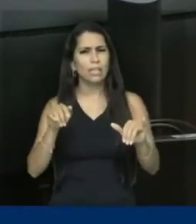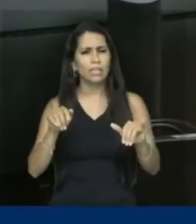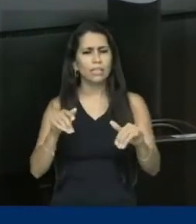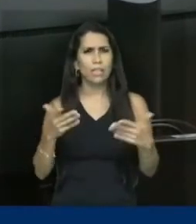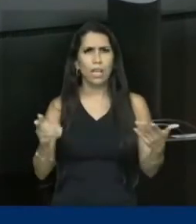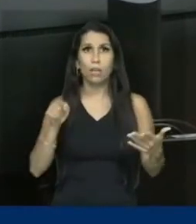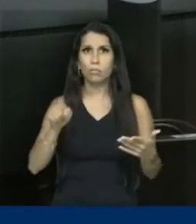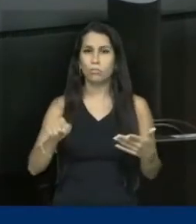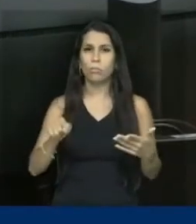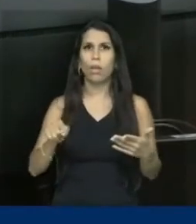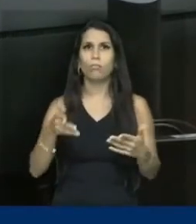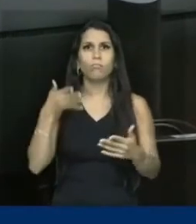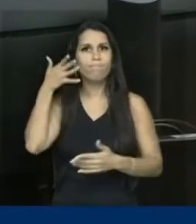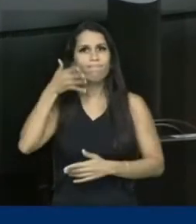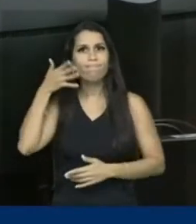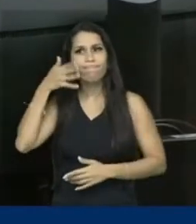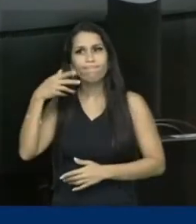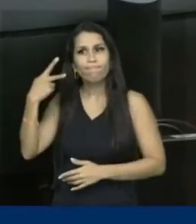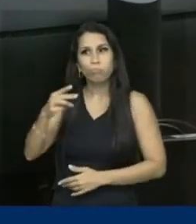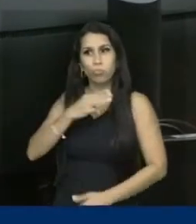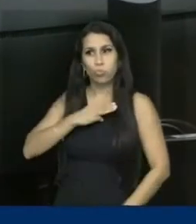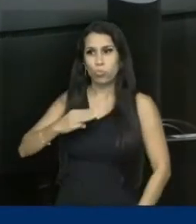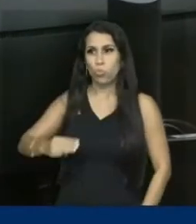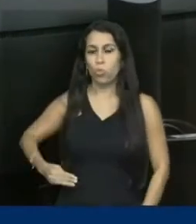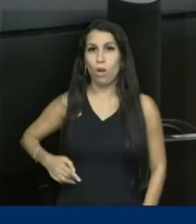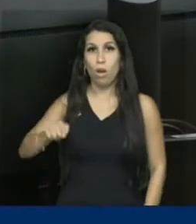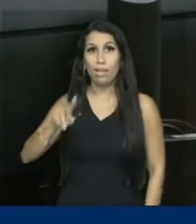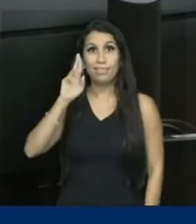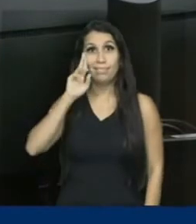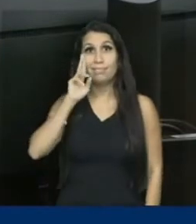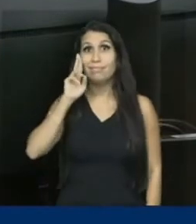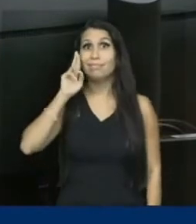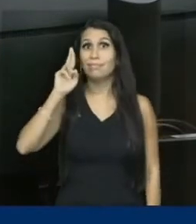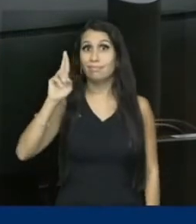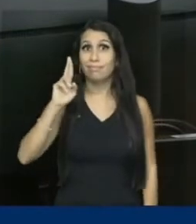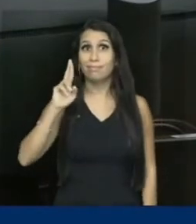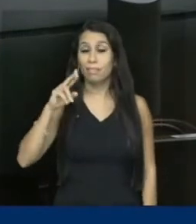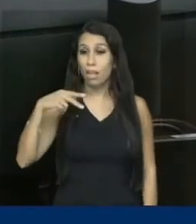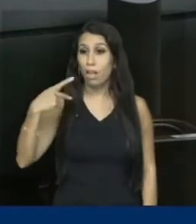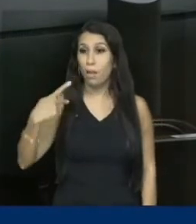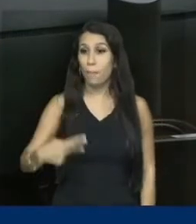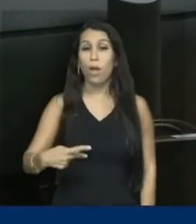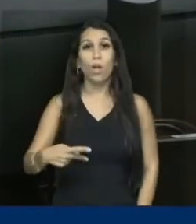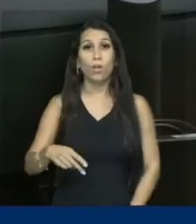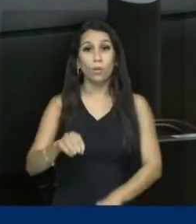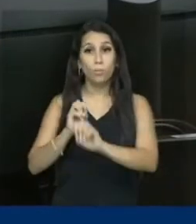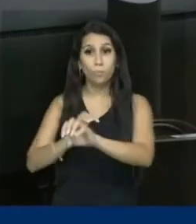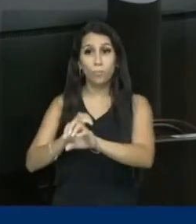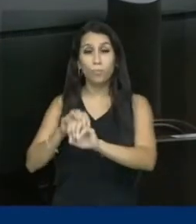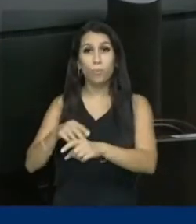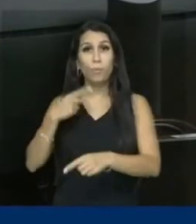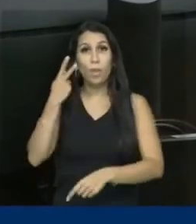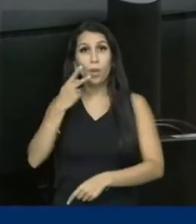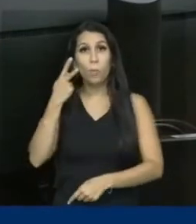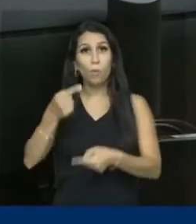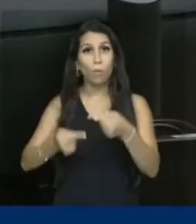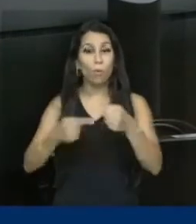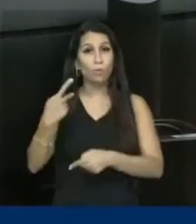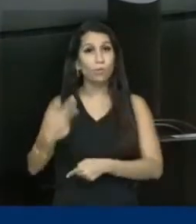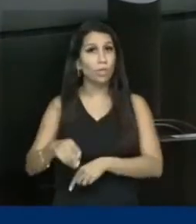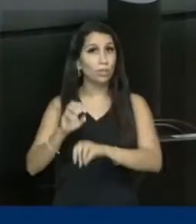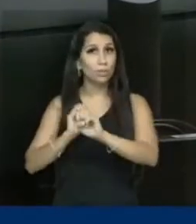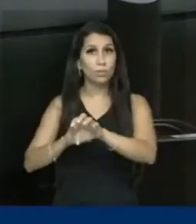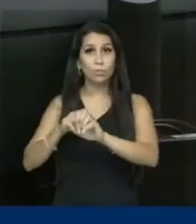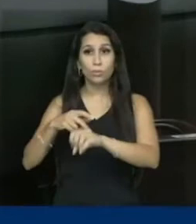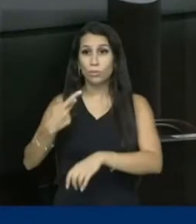são declarações que partem da autoridade responsável pela condução das políticas de educação em